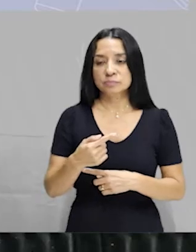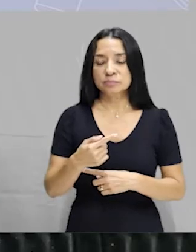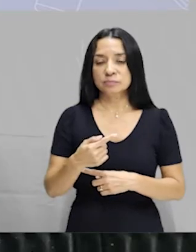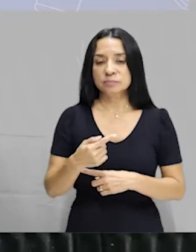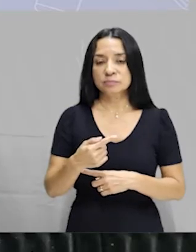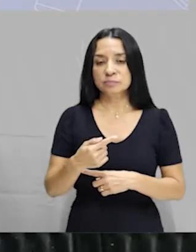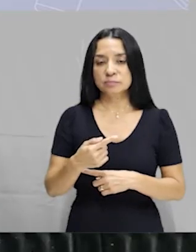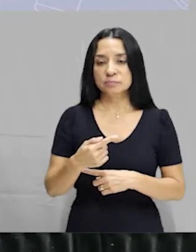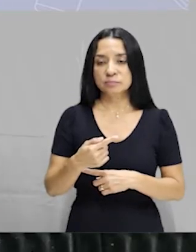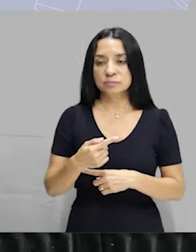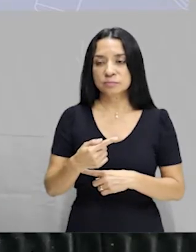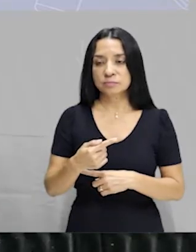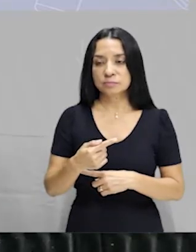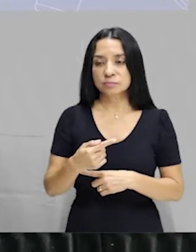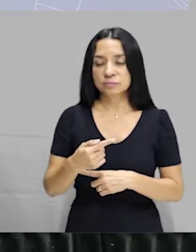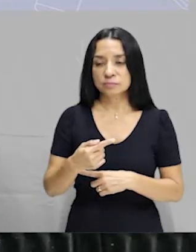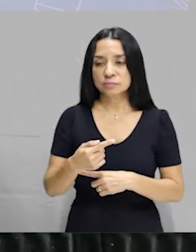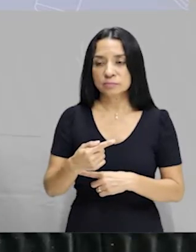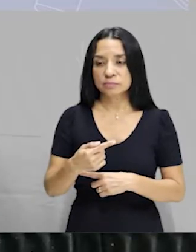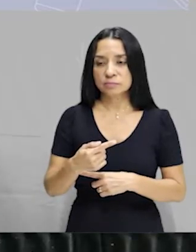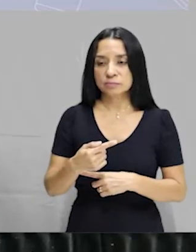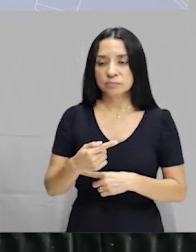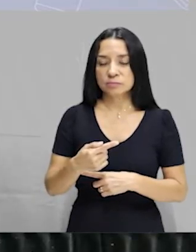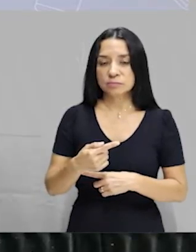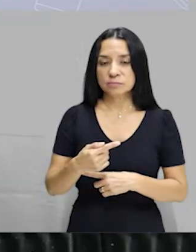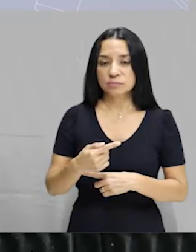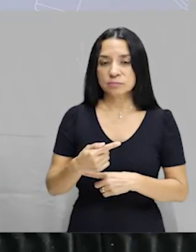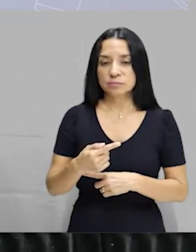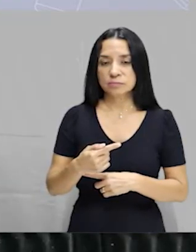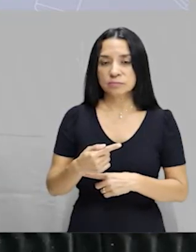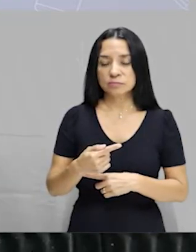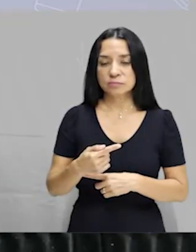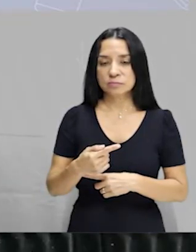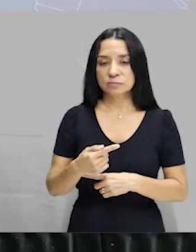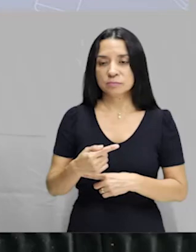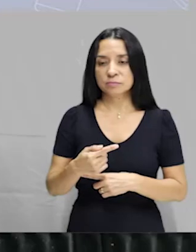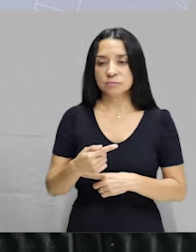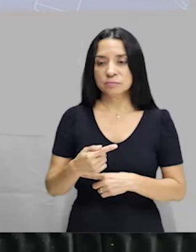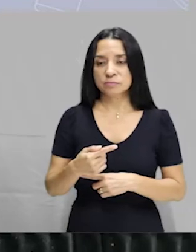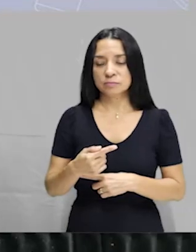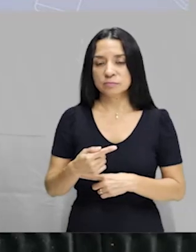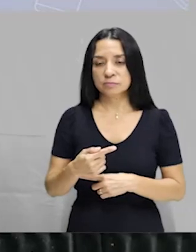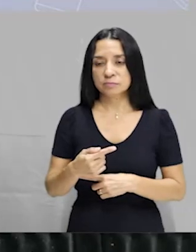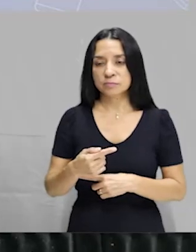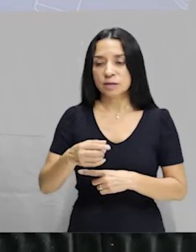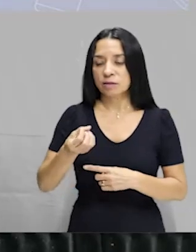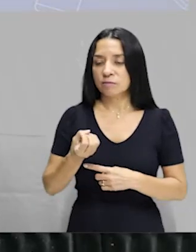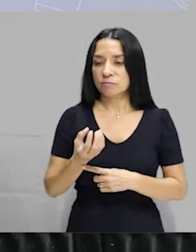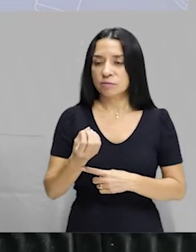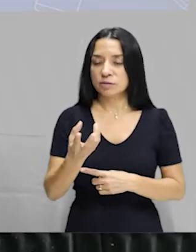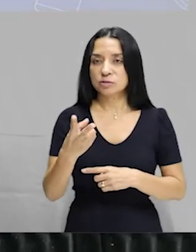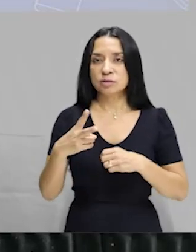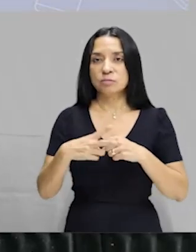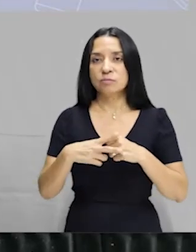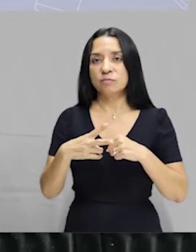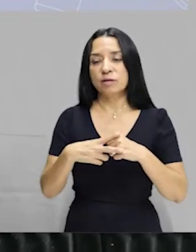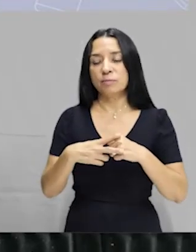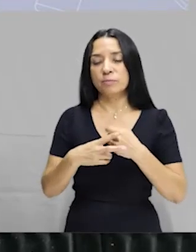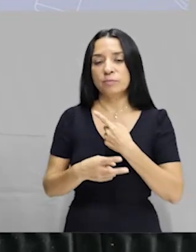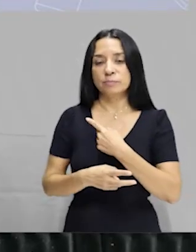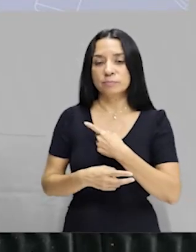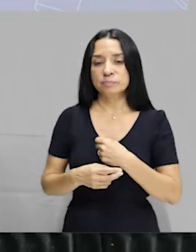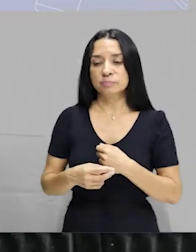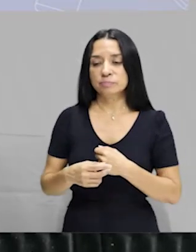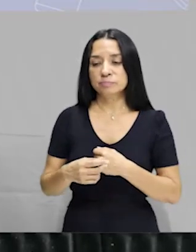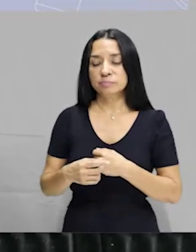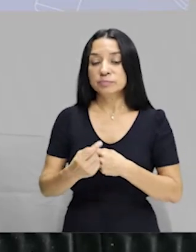Lucas viajar em coach. Viajar é o meu verbo. Como é que ficaria aqui? Eles